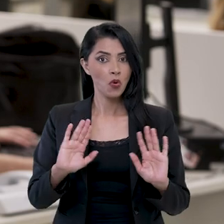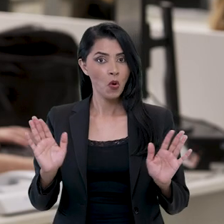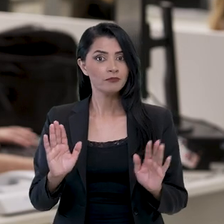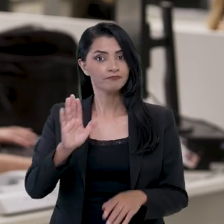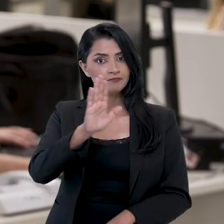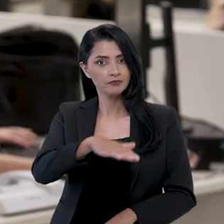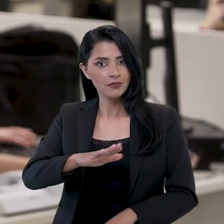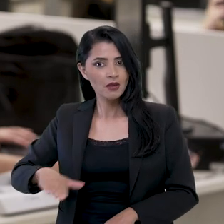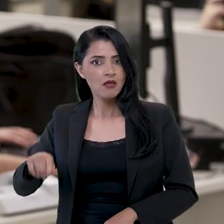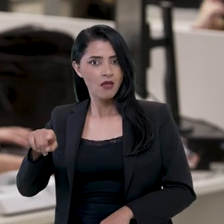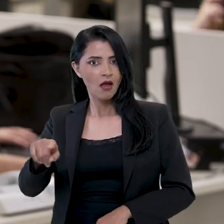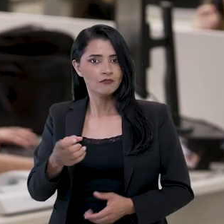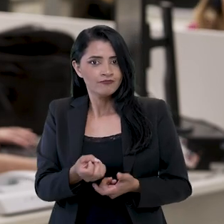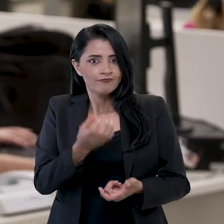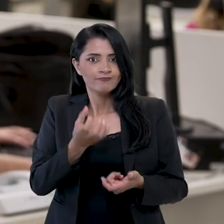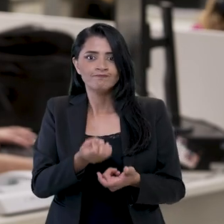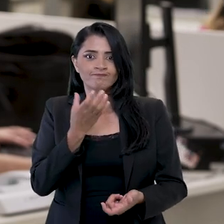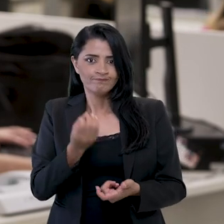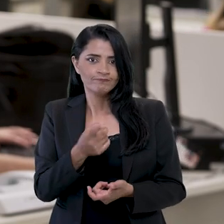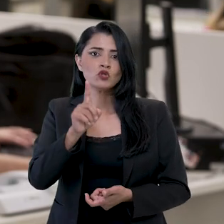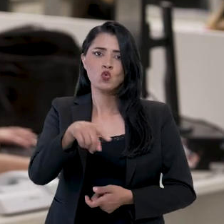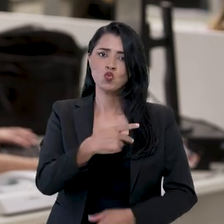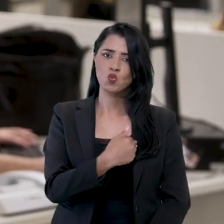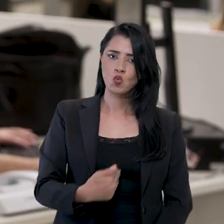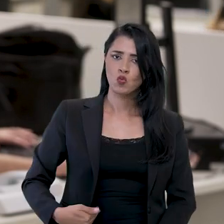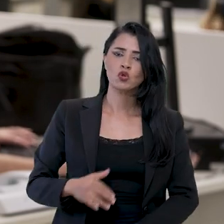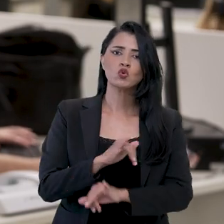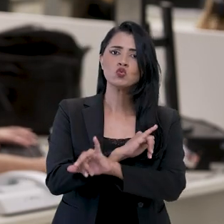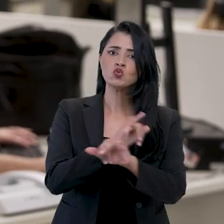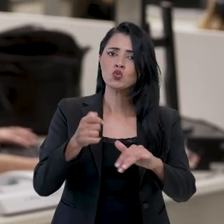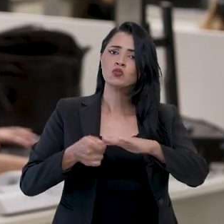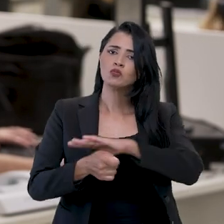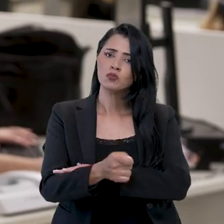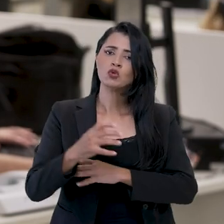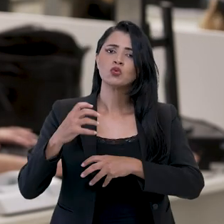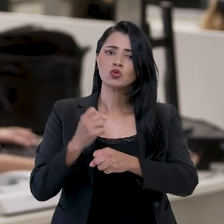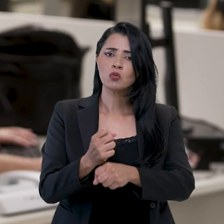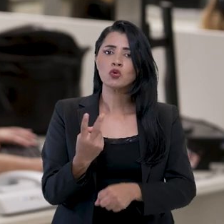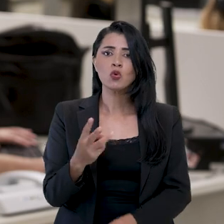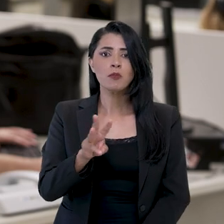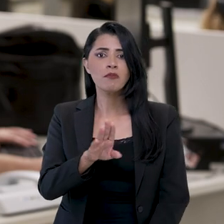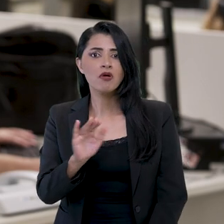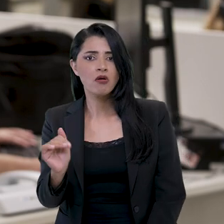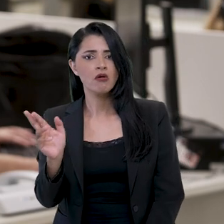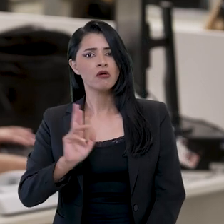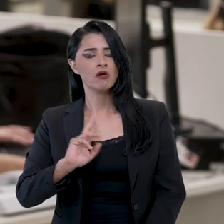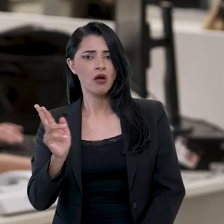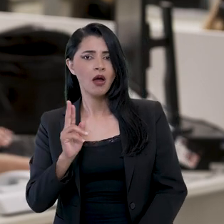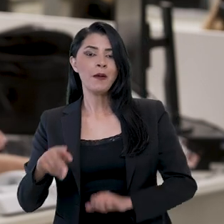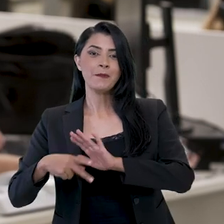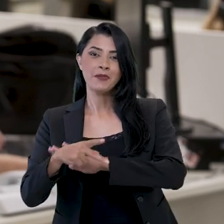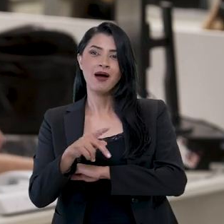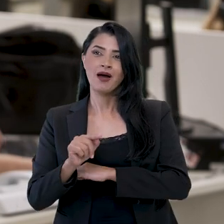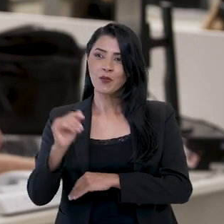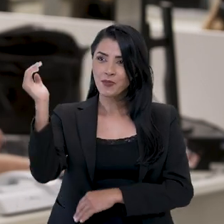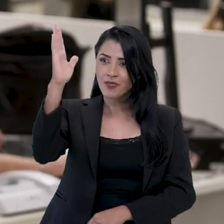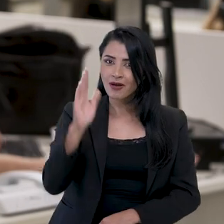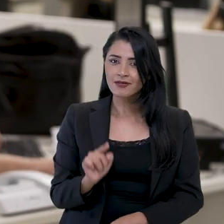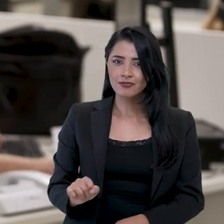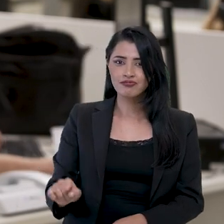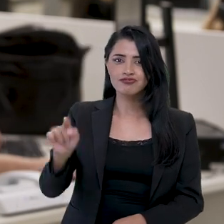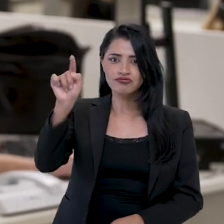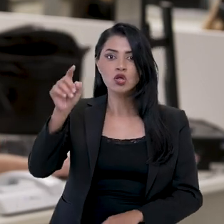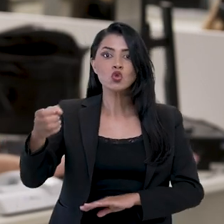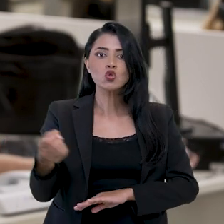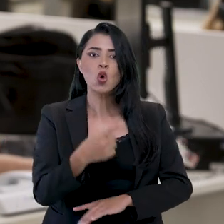Olá, criança alfabetizada! O governo anunciou o investimento de 2 bilhões de reais para ações em